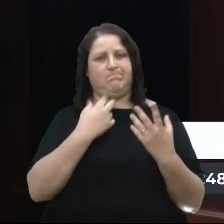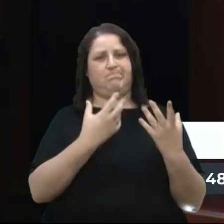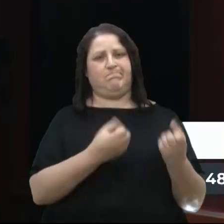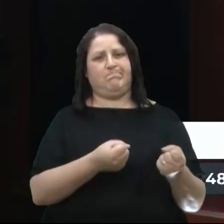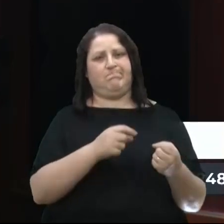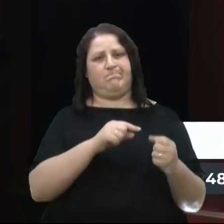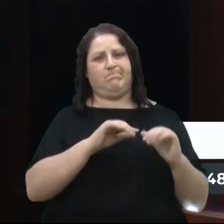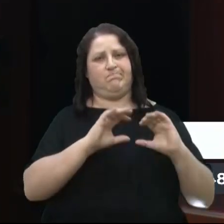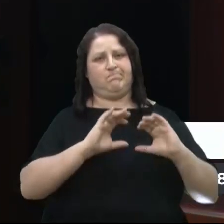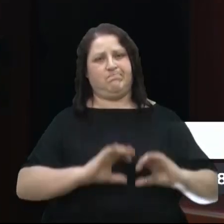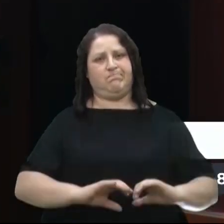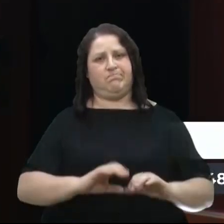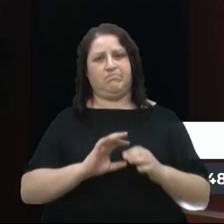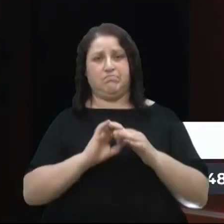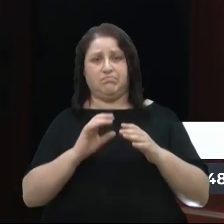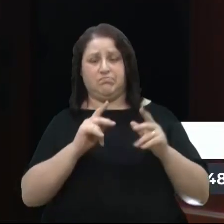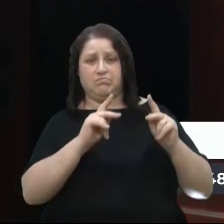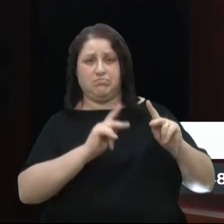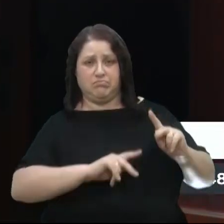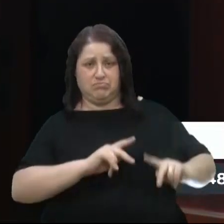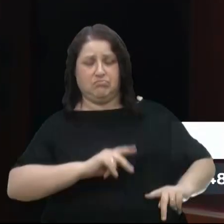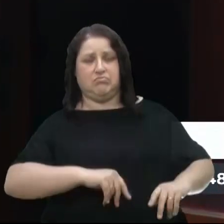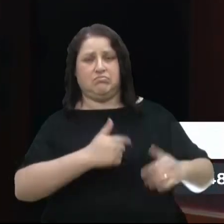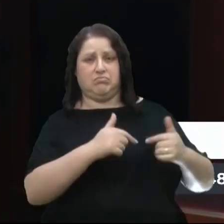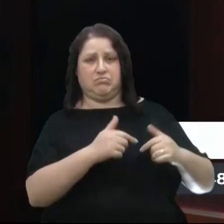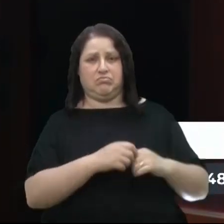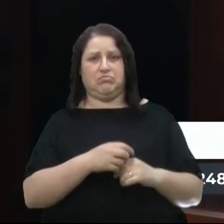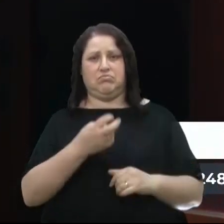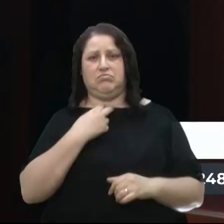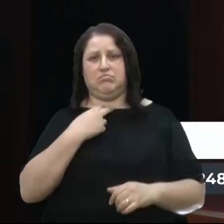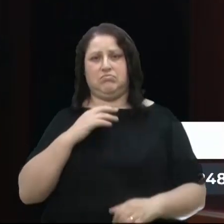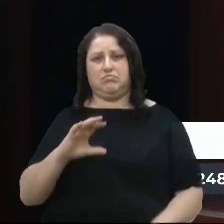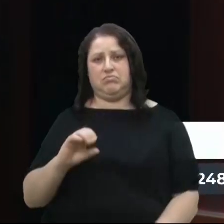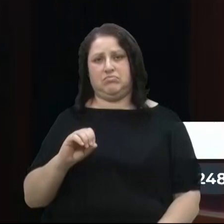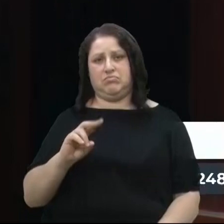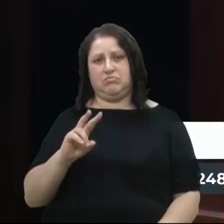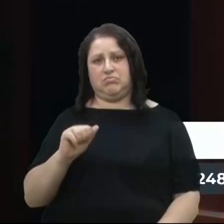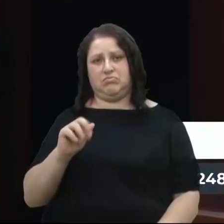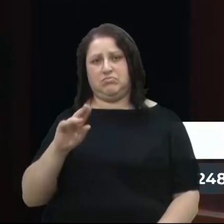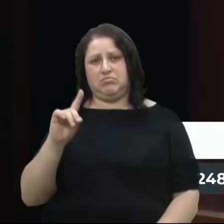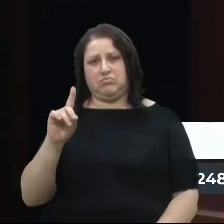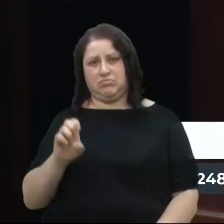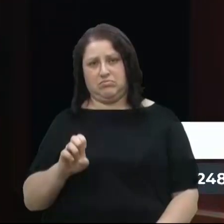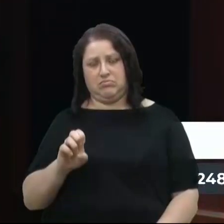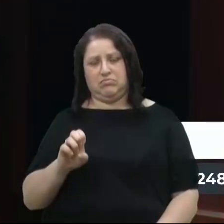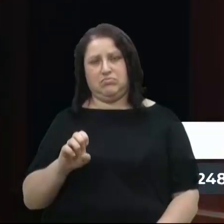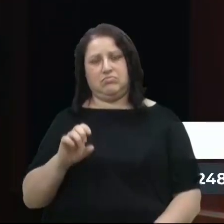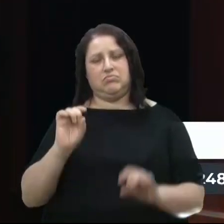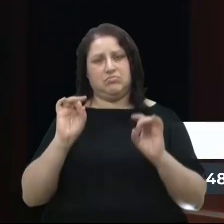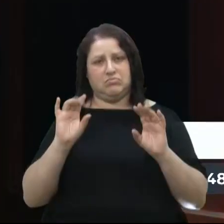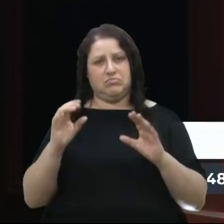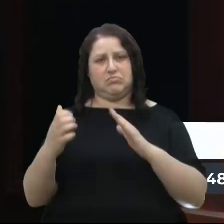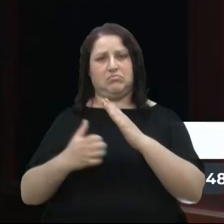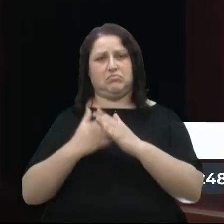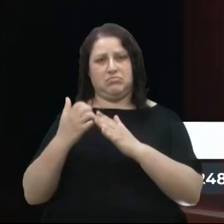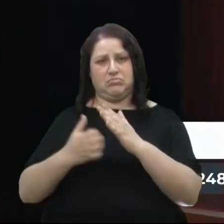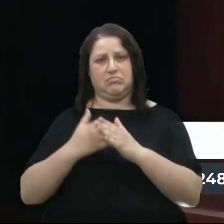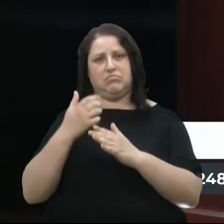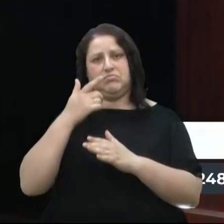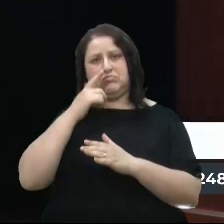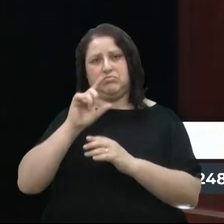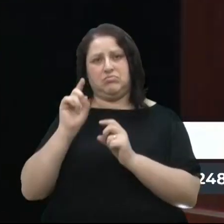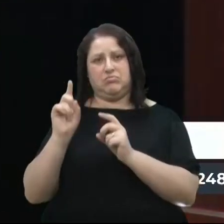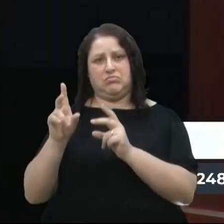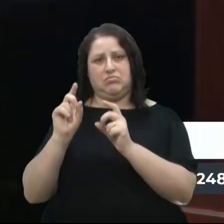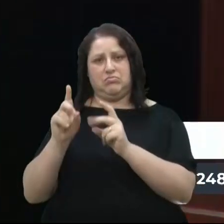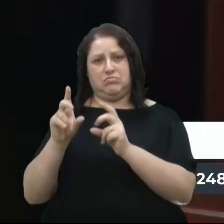as pessoas trabalhar, não sejam covardes. Especialmente uma empresa que se valeu e vendeu pencas